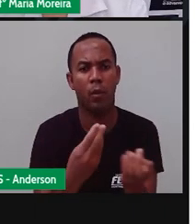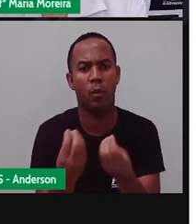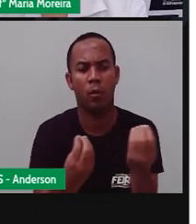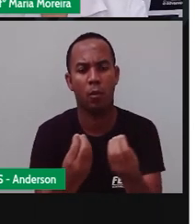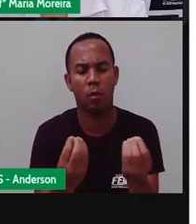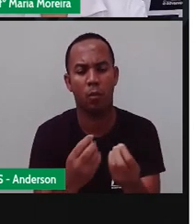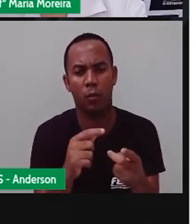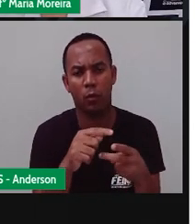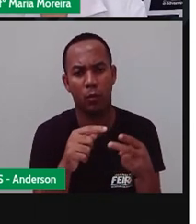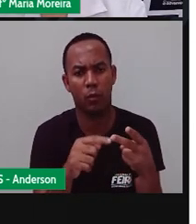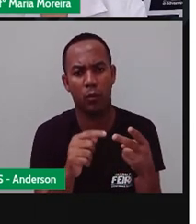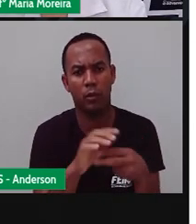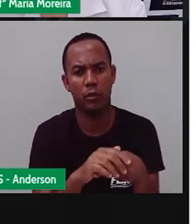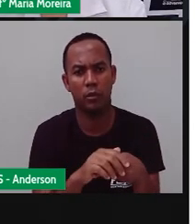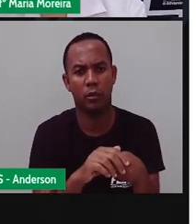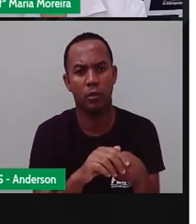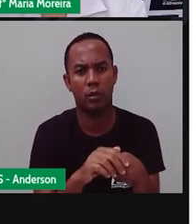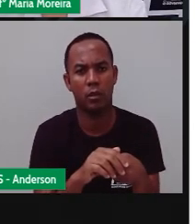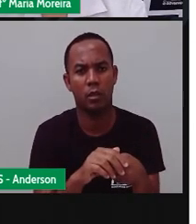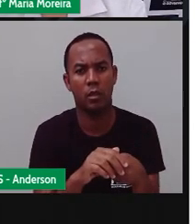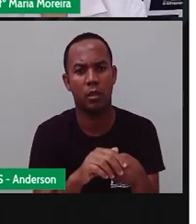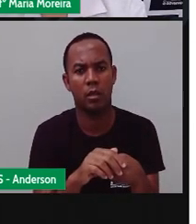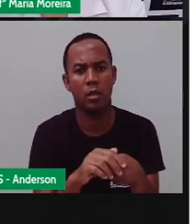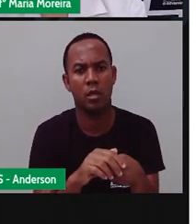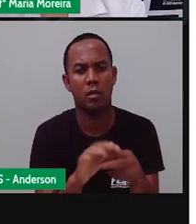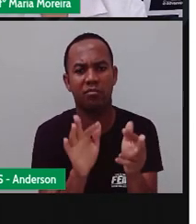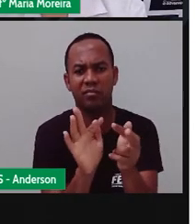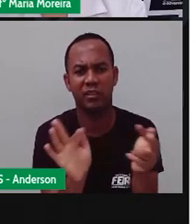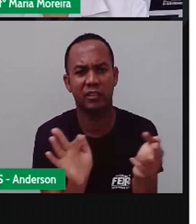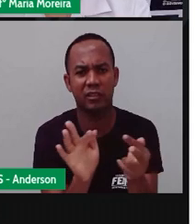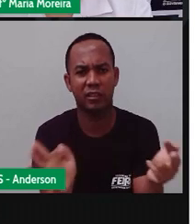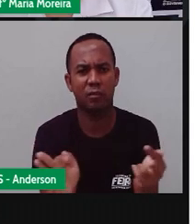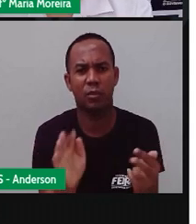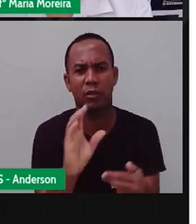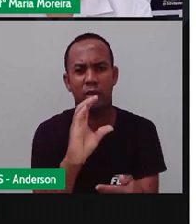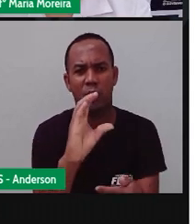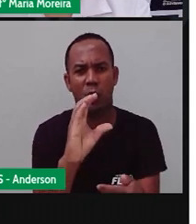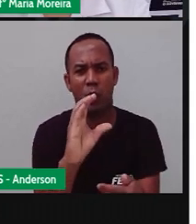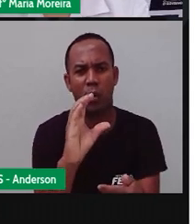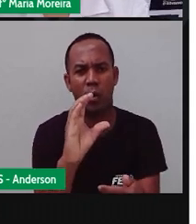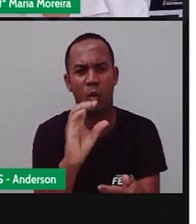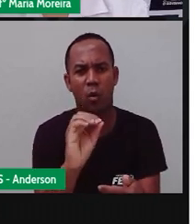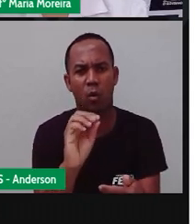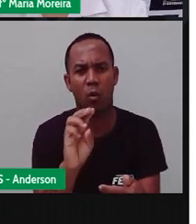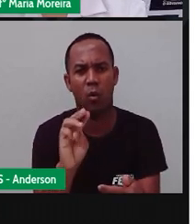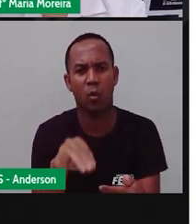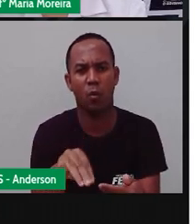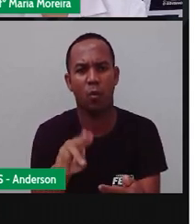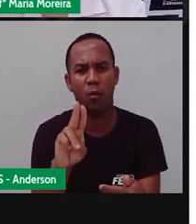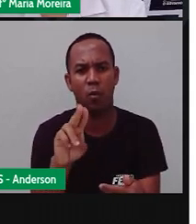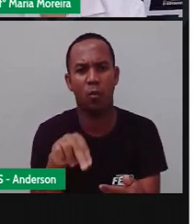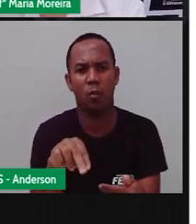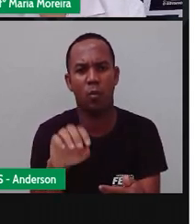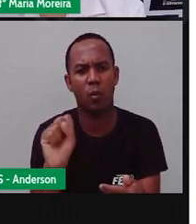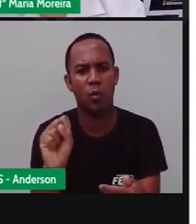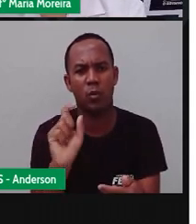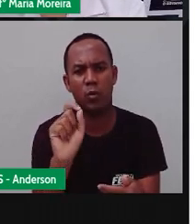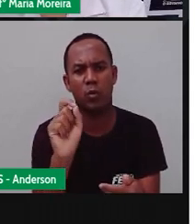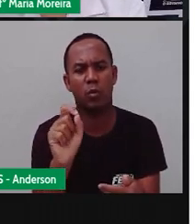Bom, os substantivos comuns, né? São aqueles que nomeiam um grupo geral